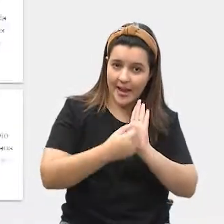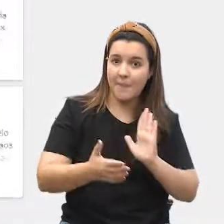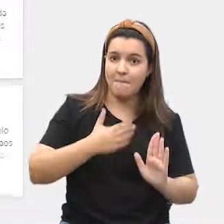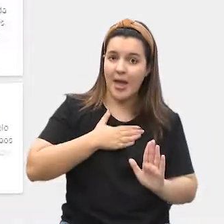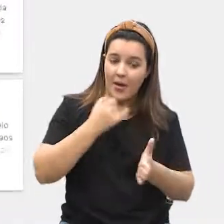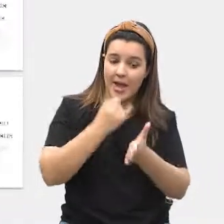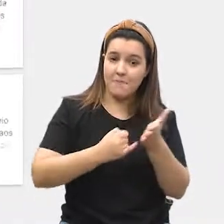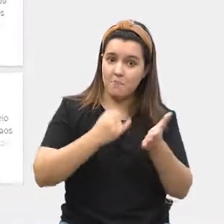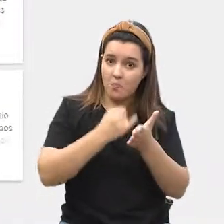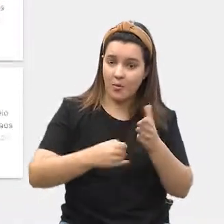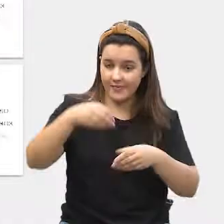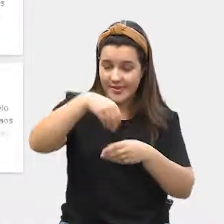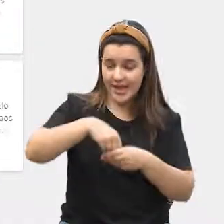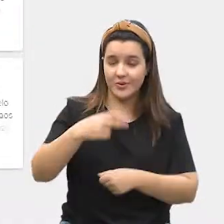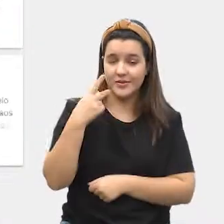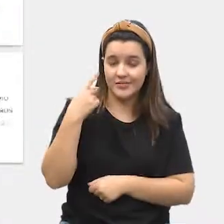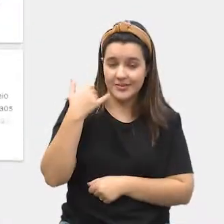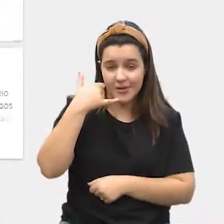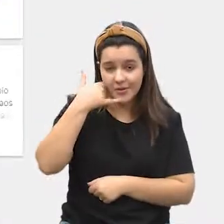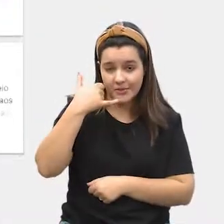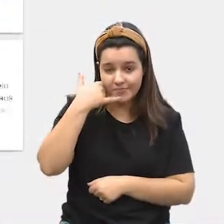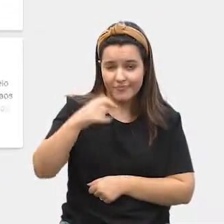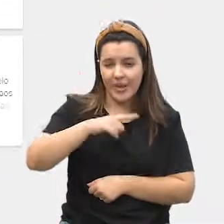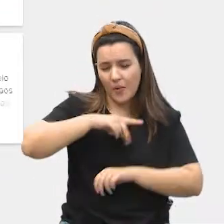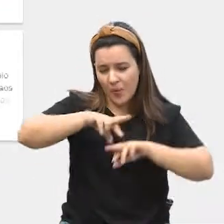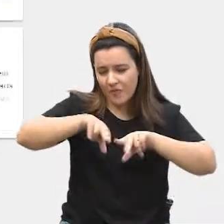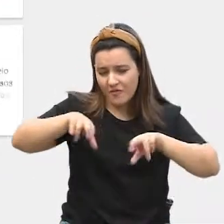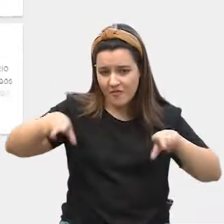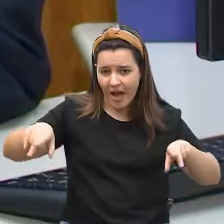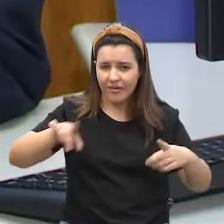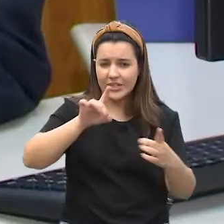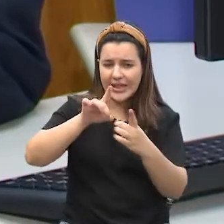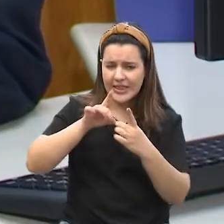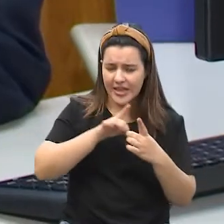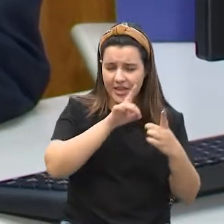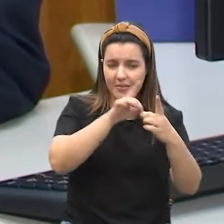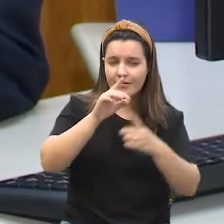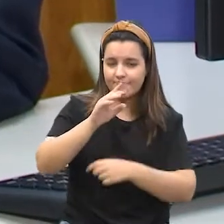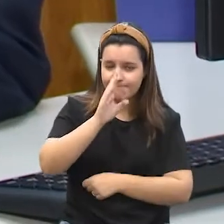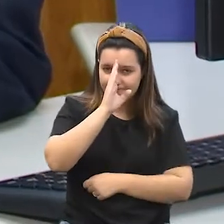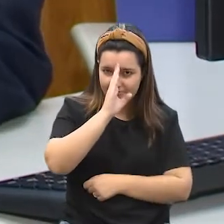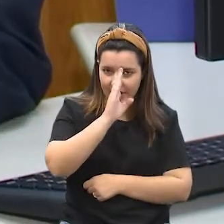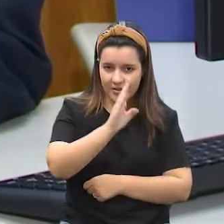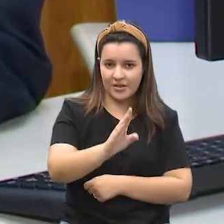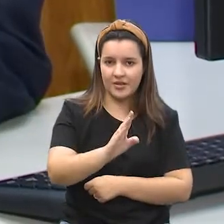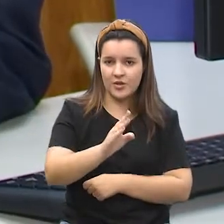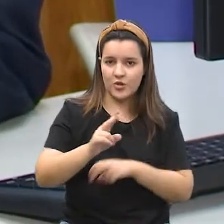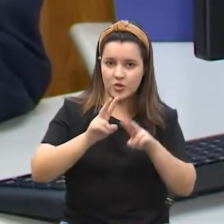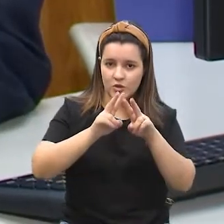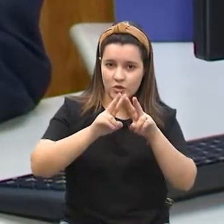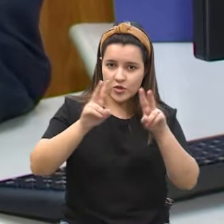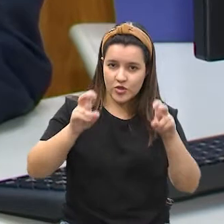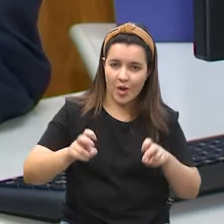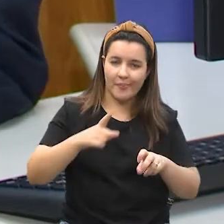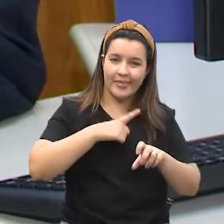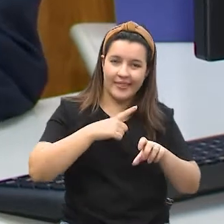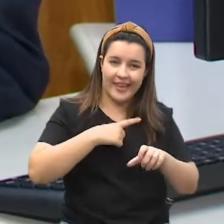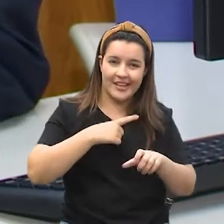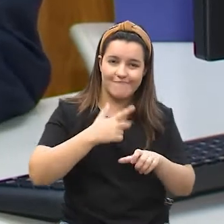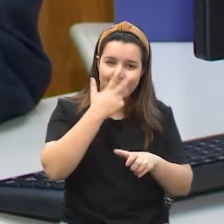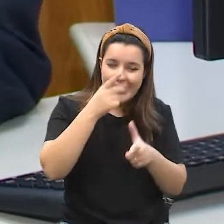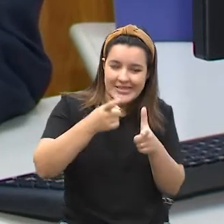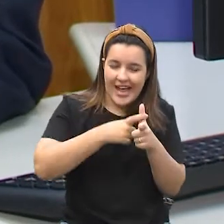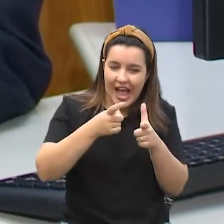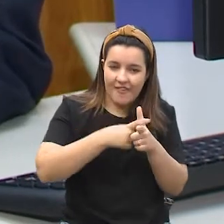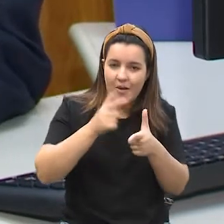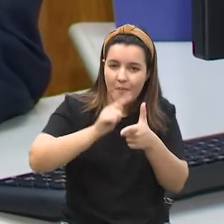Renda no celular. Ali você tem várias funcionalidades e a principal delas, ligada à pendência de malha, verificar se